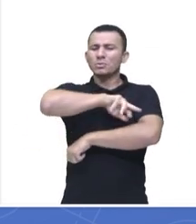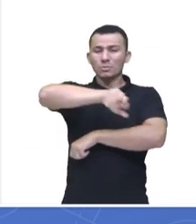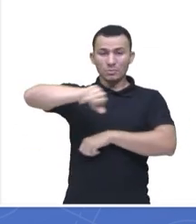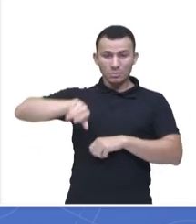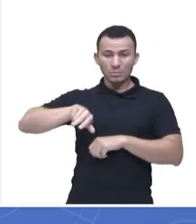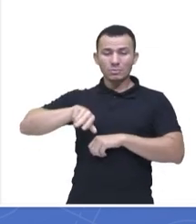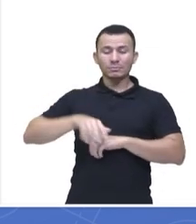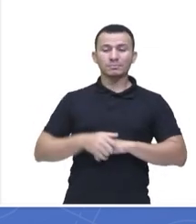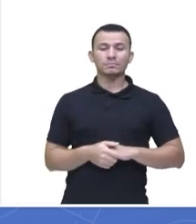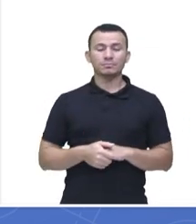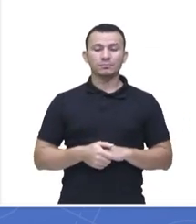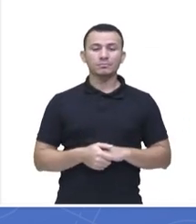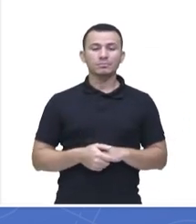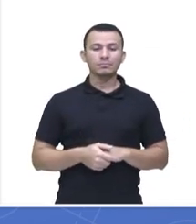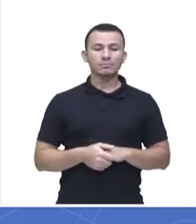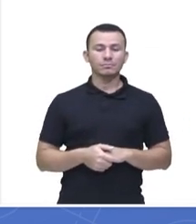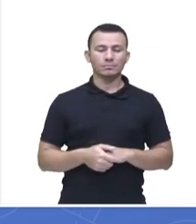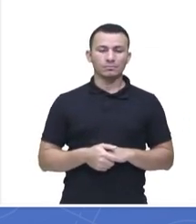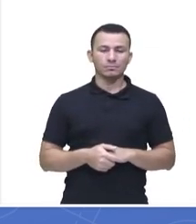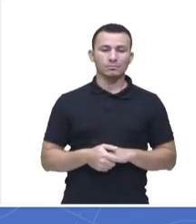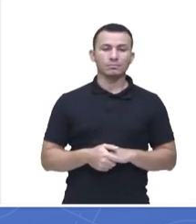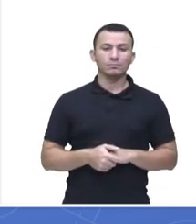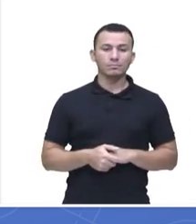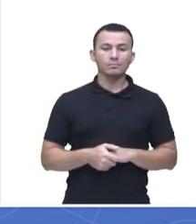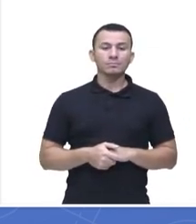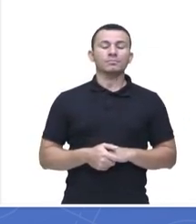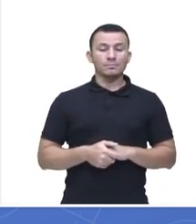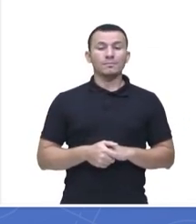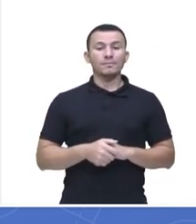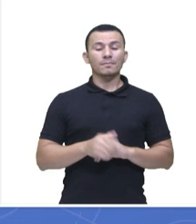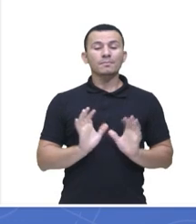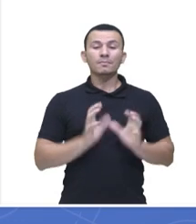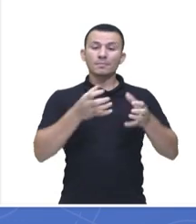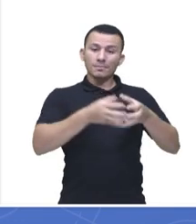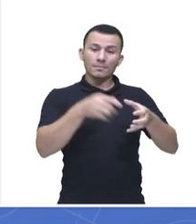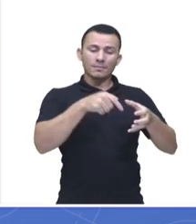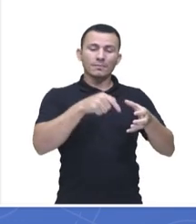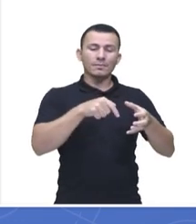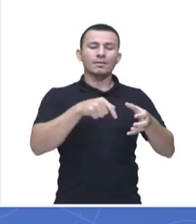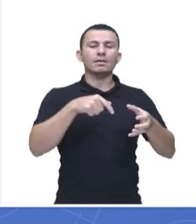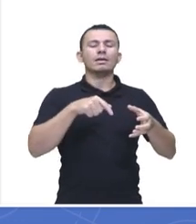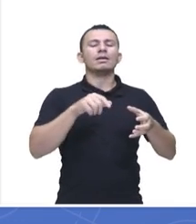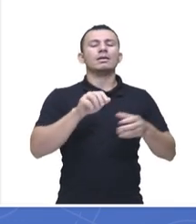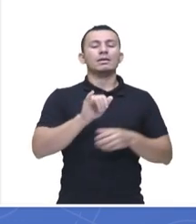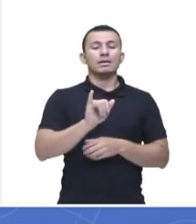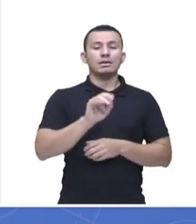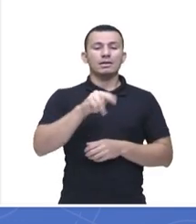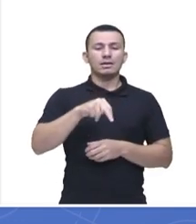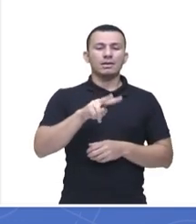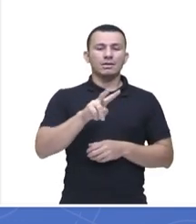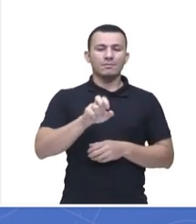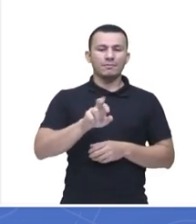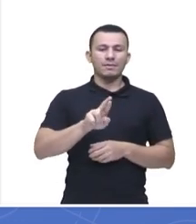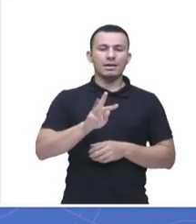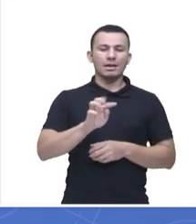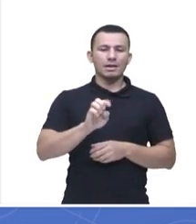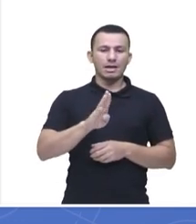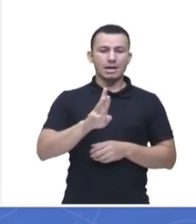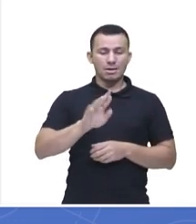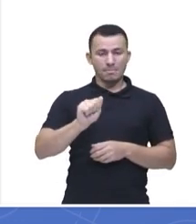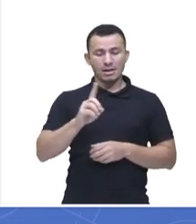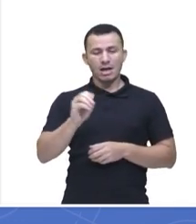Então, os artrópodes, né? O grande filo dos artrópodes, eles são animais invertebrados, que tem uma grande